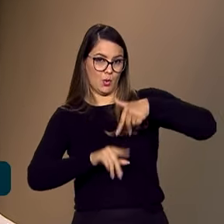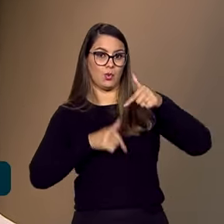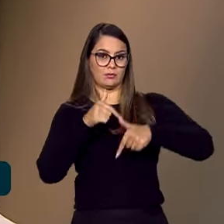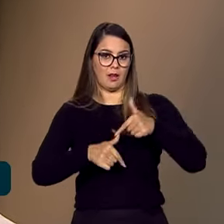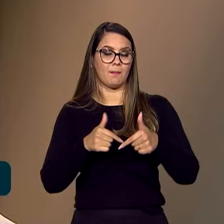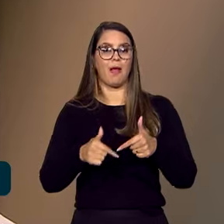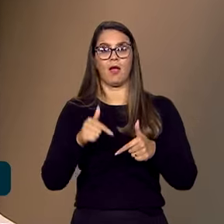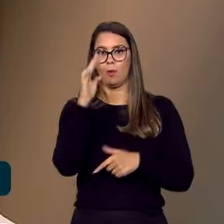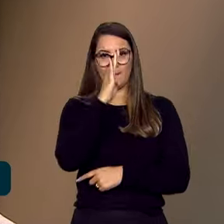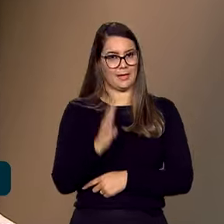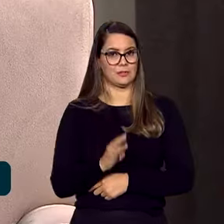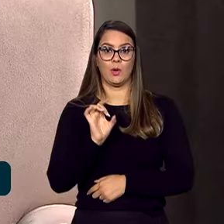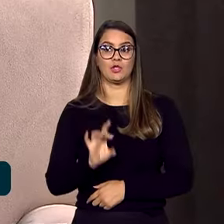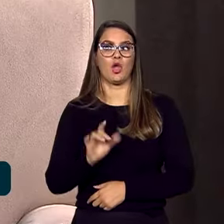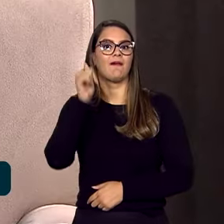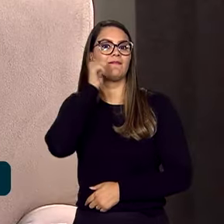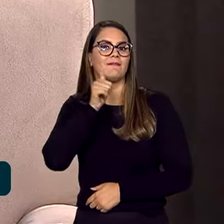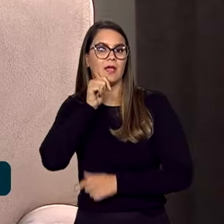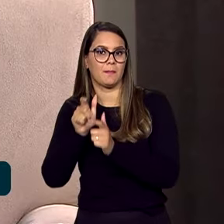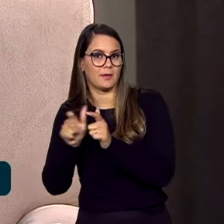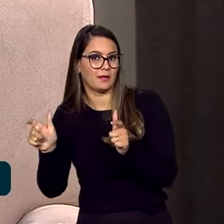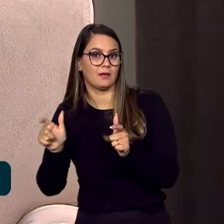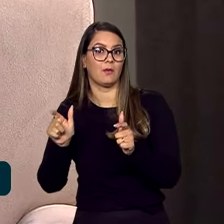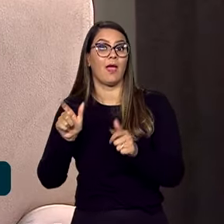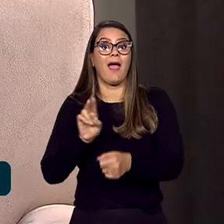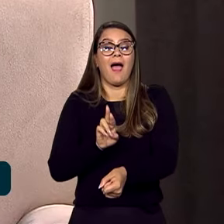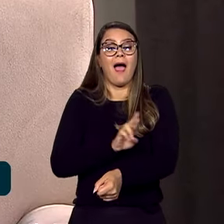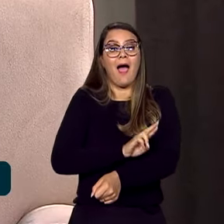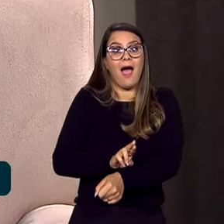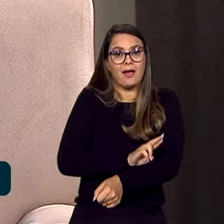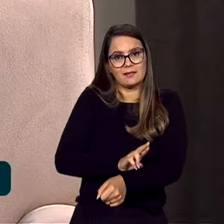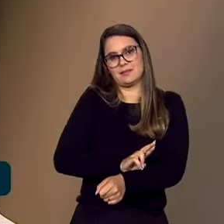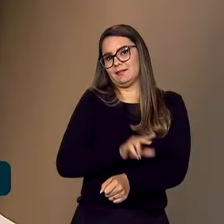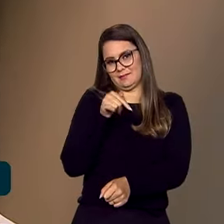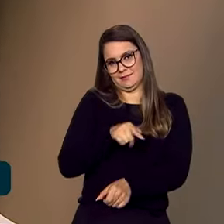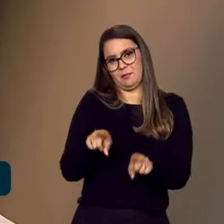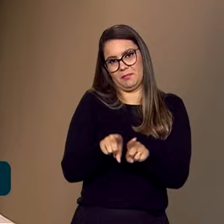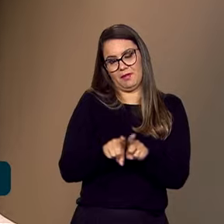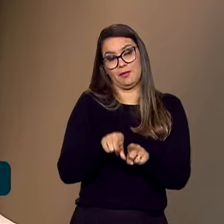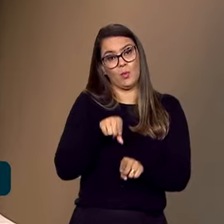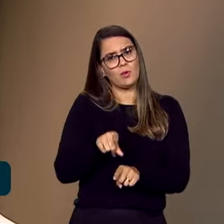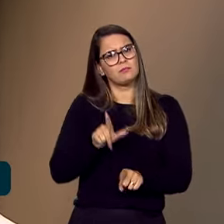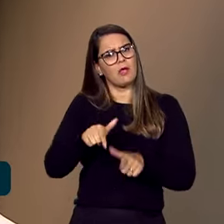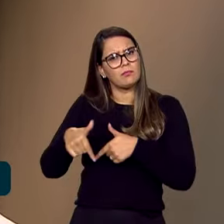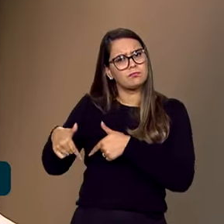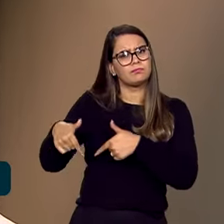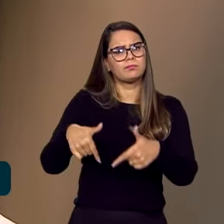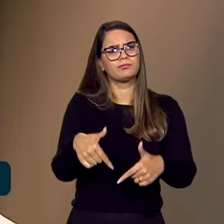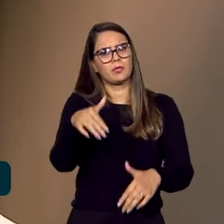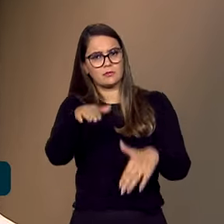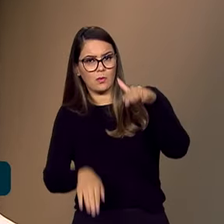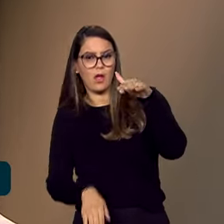cuidado no Brasil não é só feminizado, ele é profundamente racializado. Então, nós queremos também, com isso, enfrentar essas